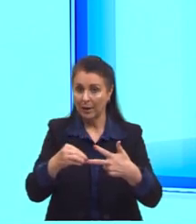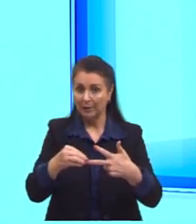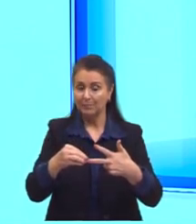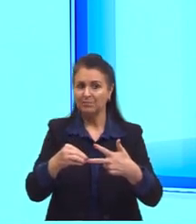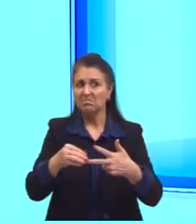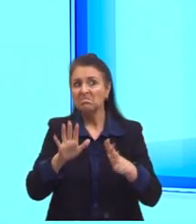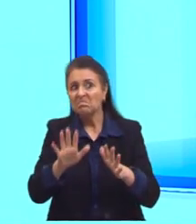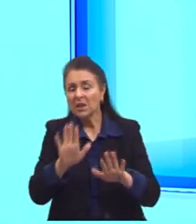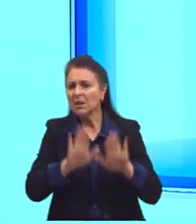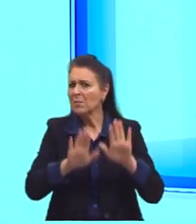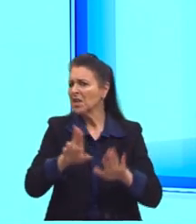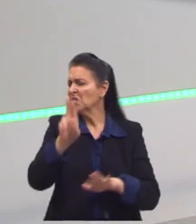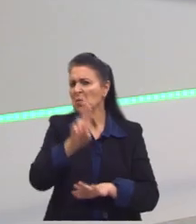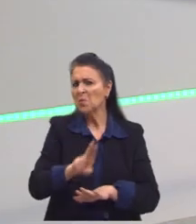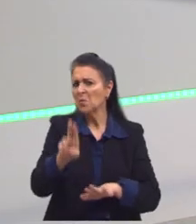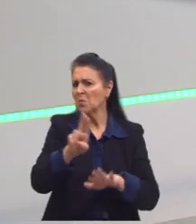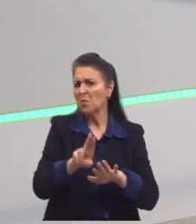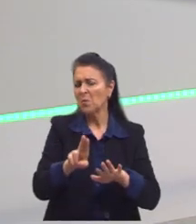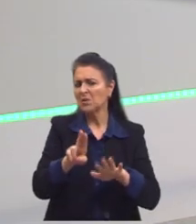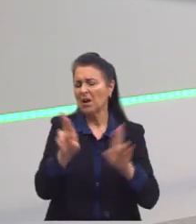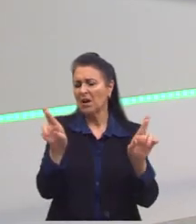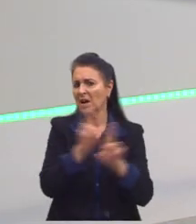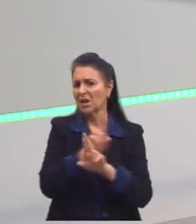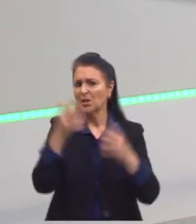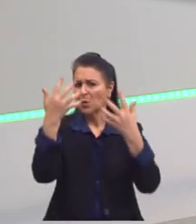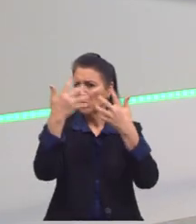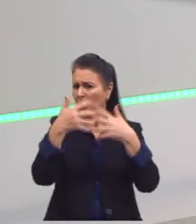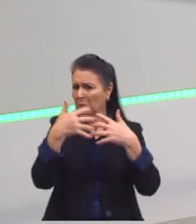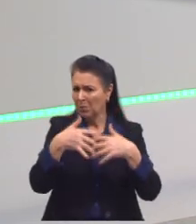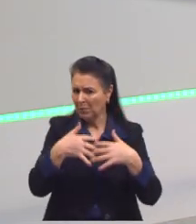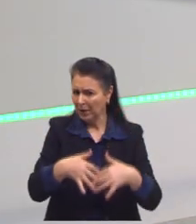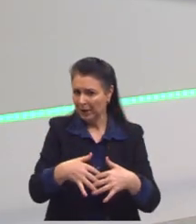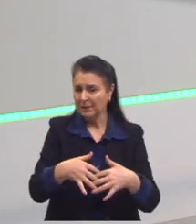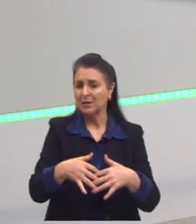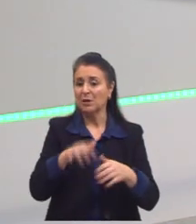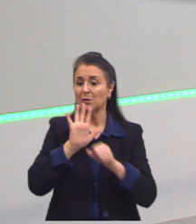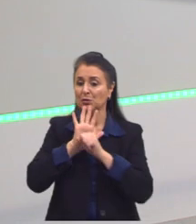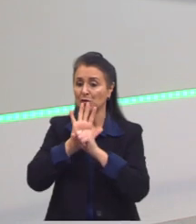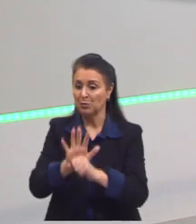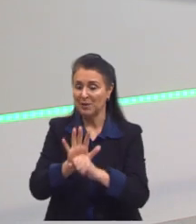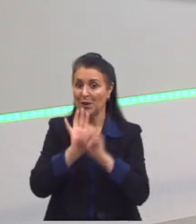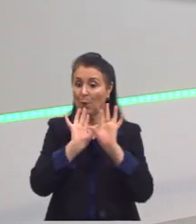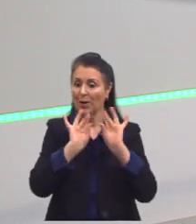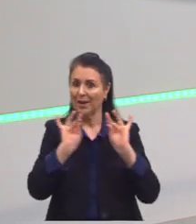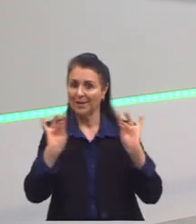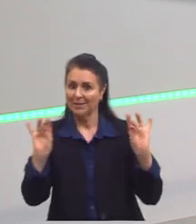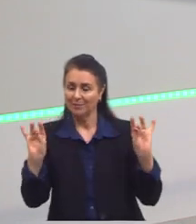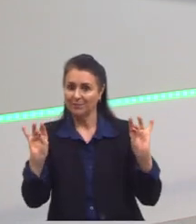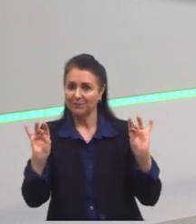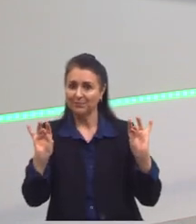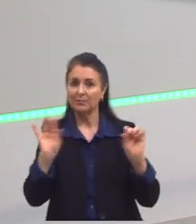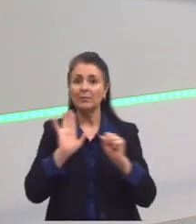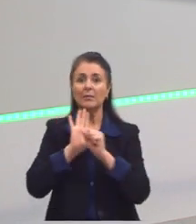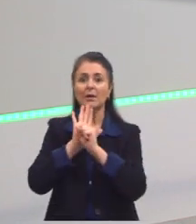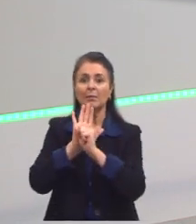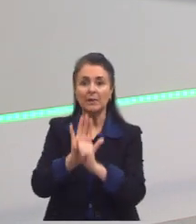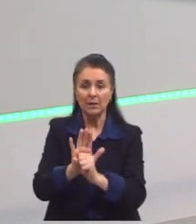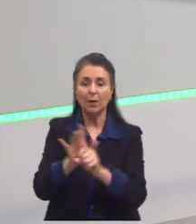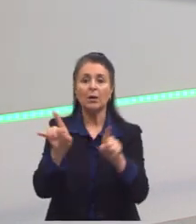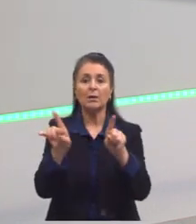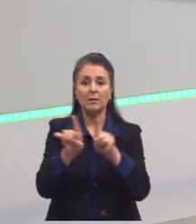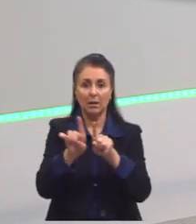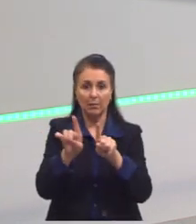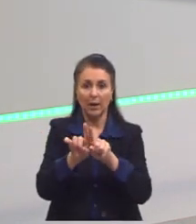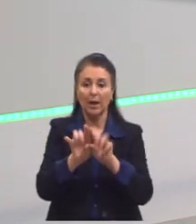nem usando relações tão complexas assim em exercícios de pressão em líquidos. Certo? A pressão também vai ser a mesma